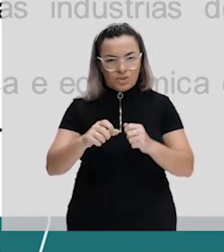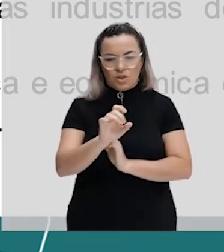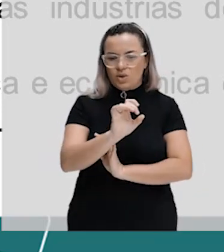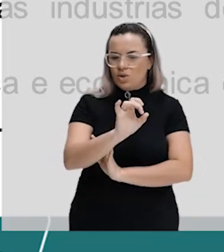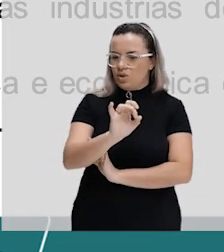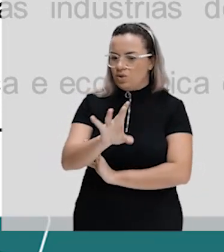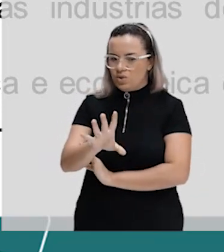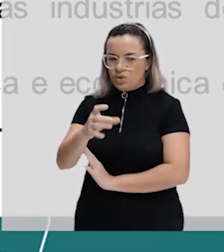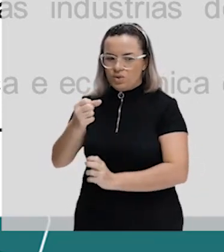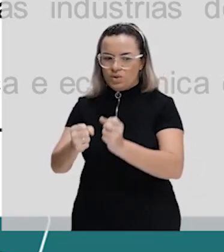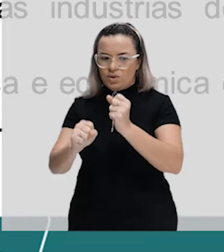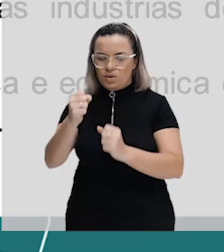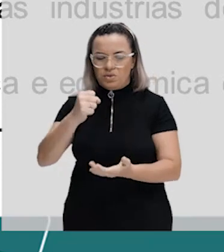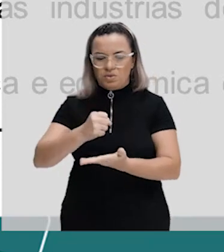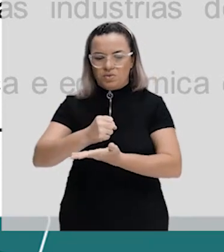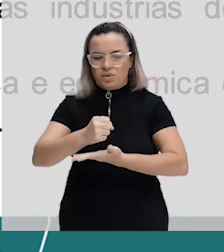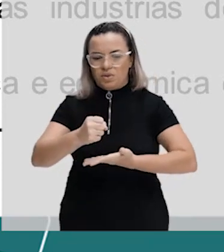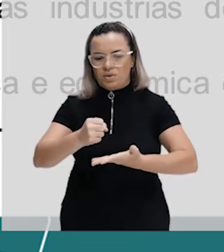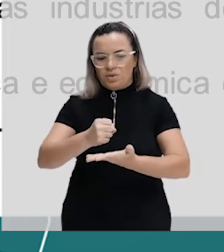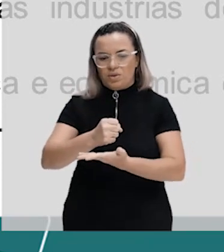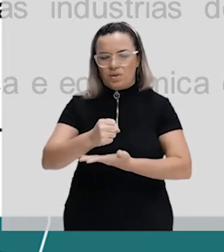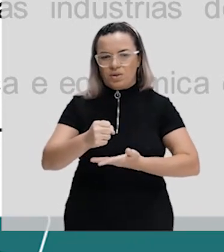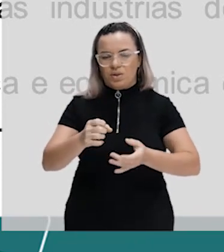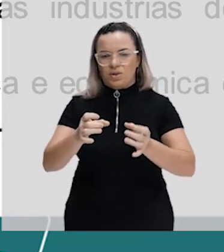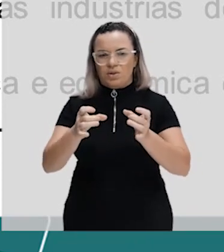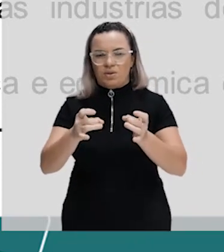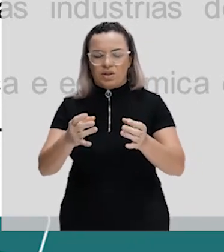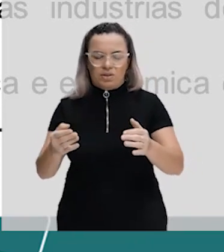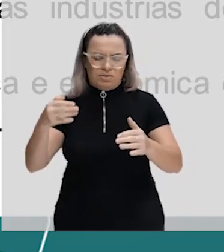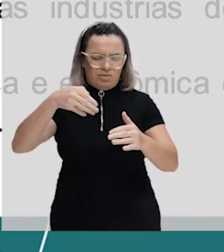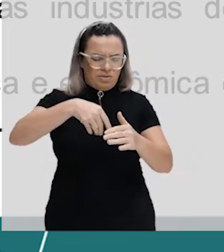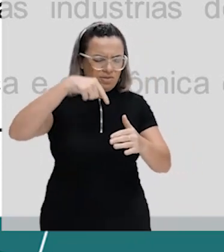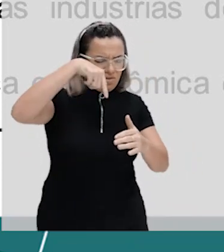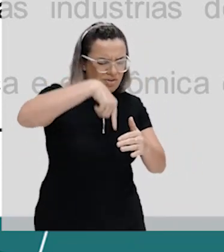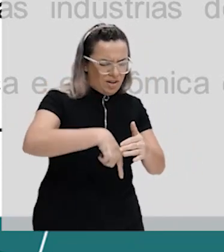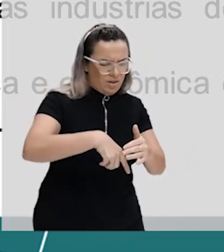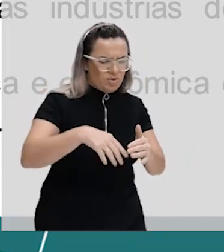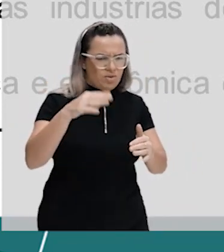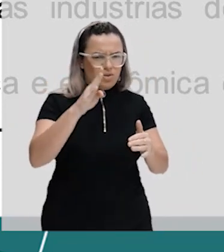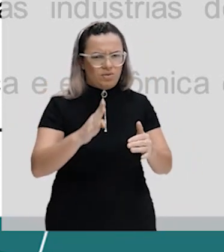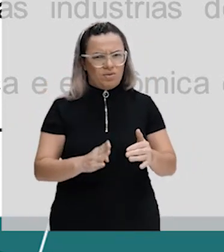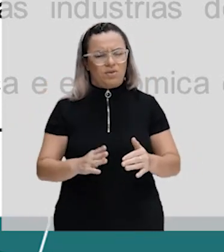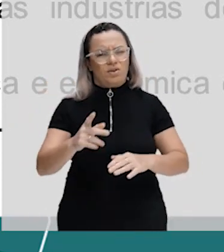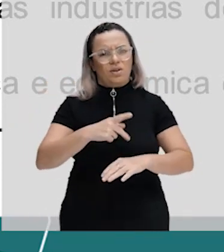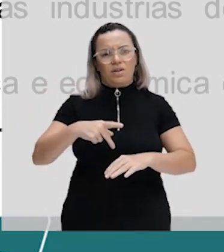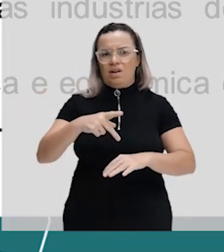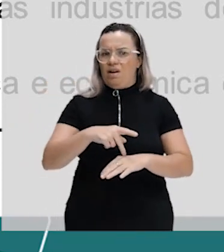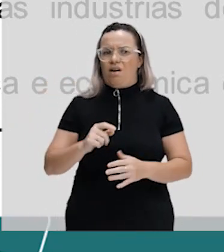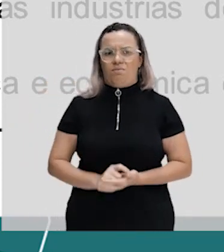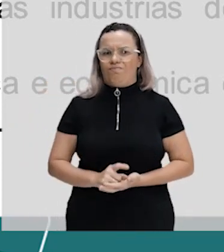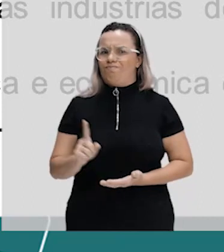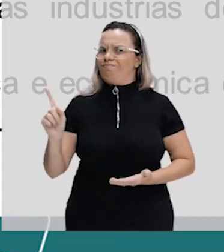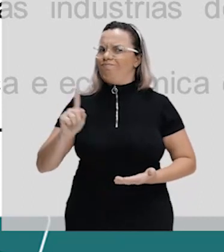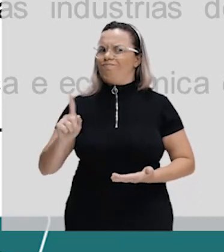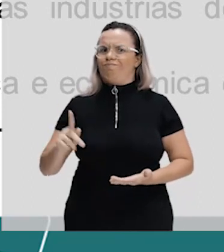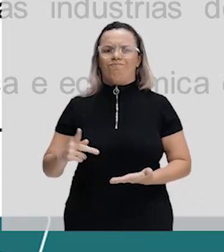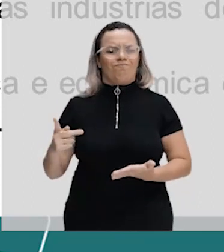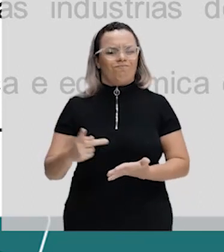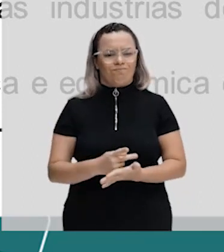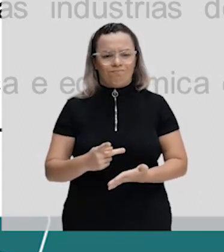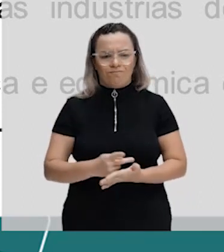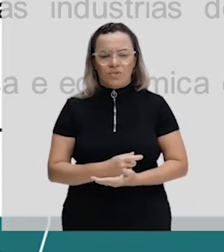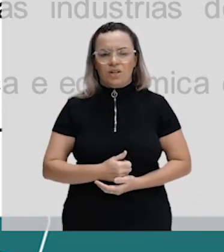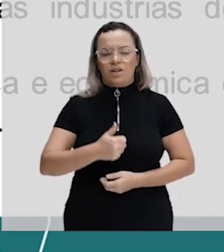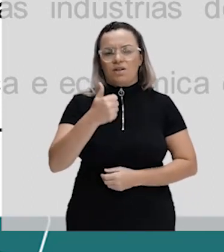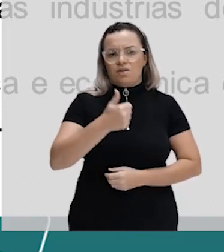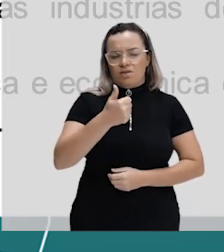somente das indústrias de base, voltada para o mercado interno? Galerinha, essa alternativa está errada, galera. Primeira